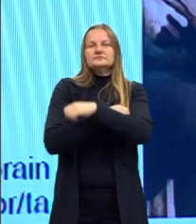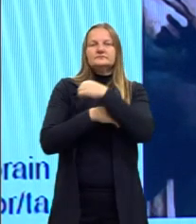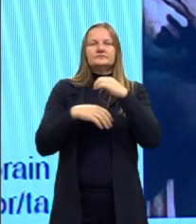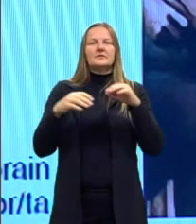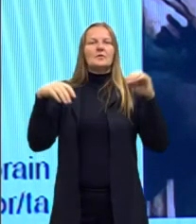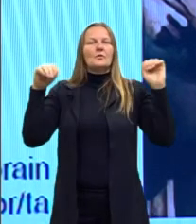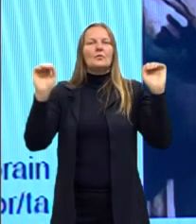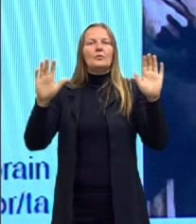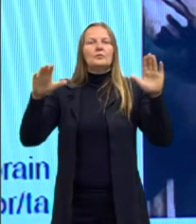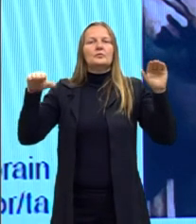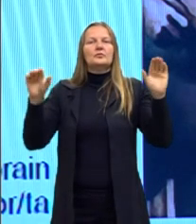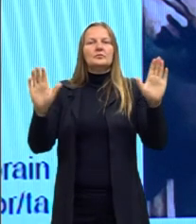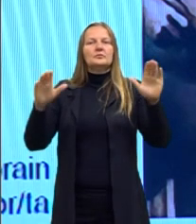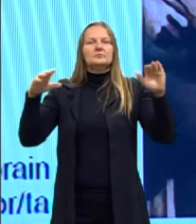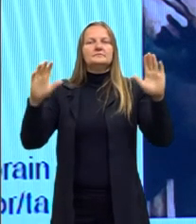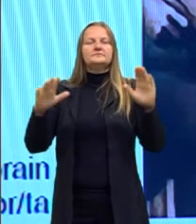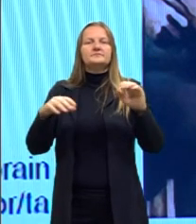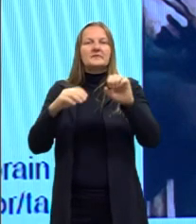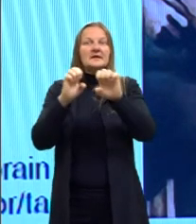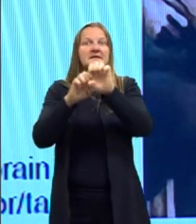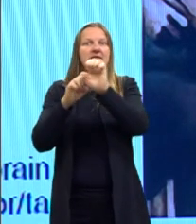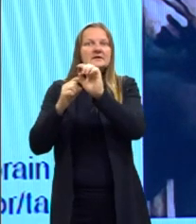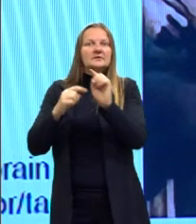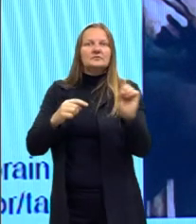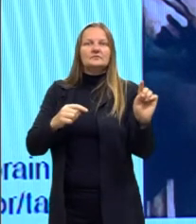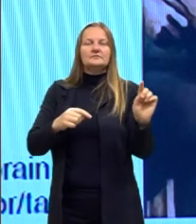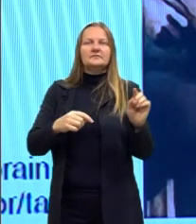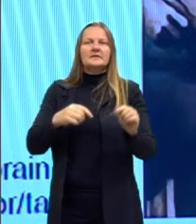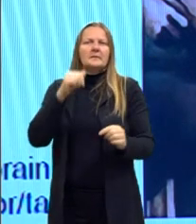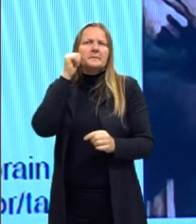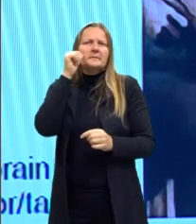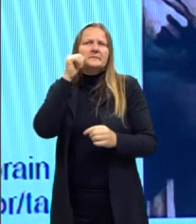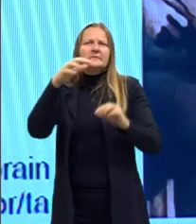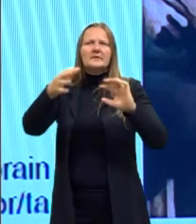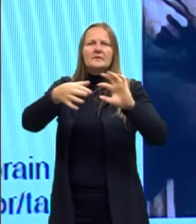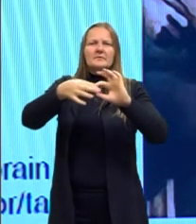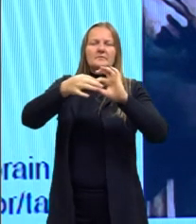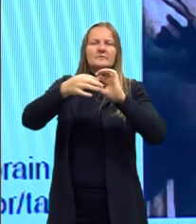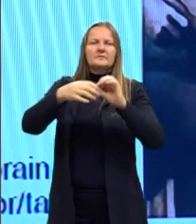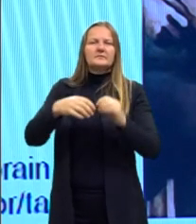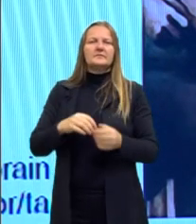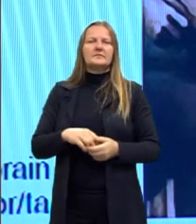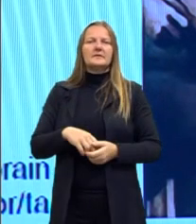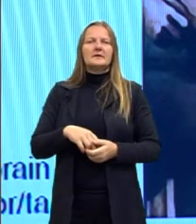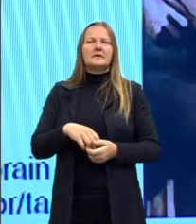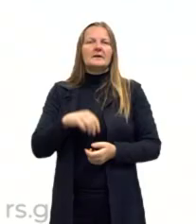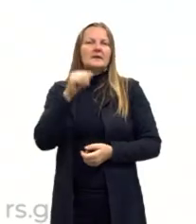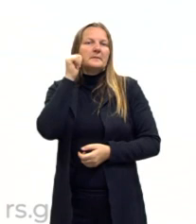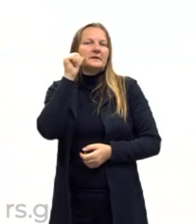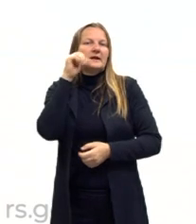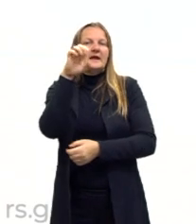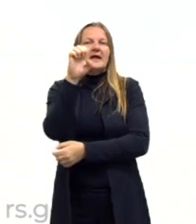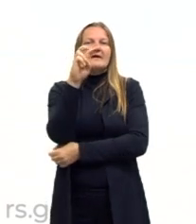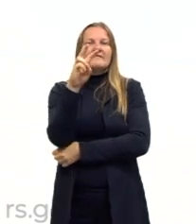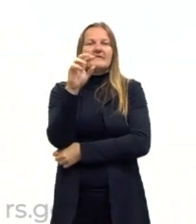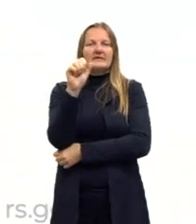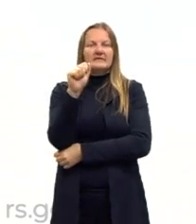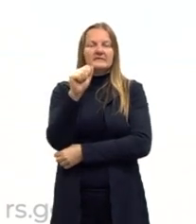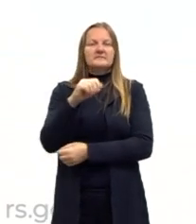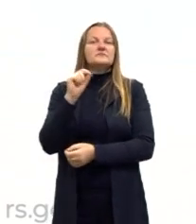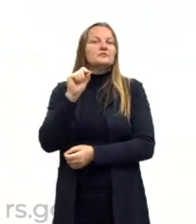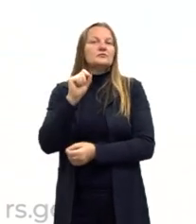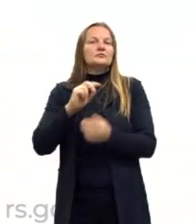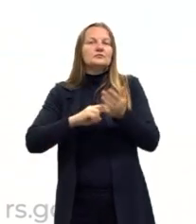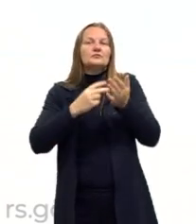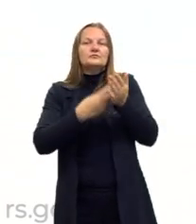anjos, com o braço esquerdo, abraça uma figura feminina, normalmente interpretada como sendo Eva, que seria uma figura